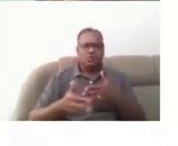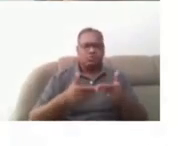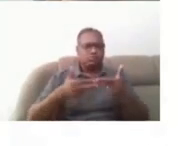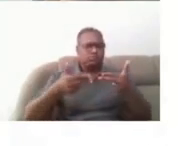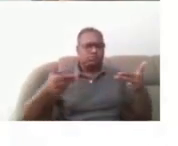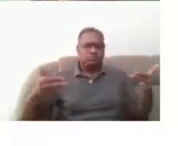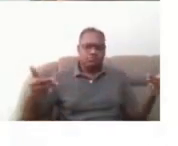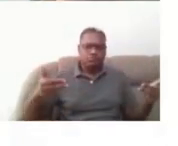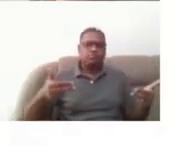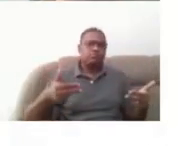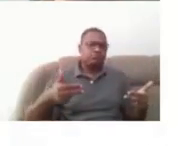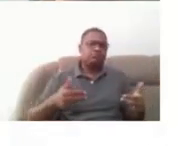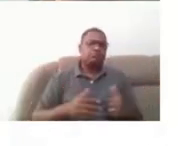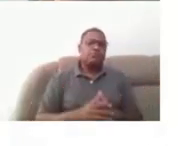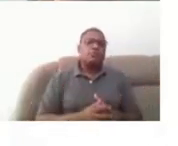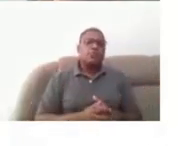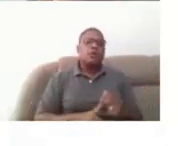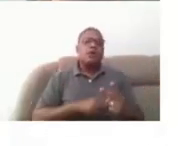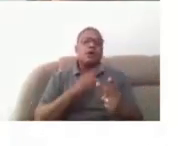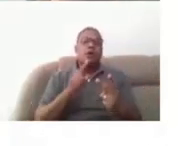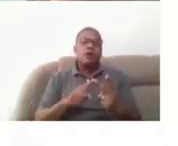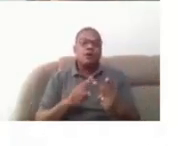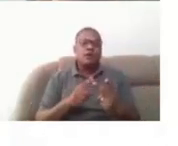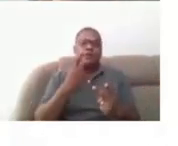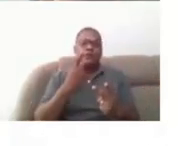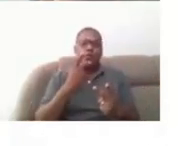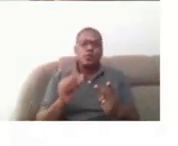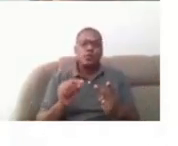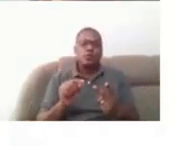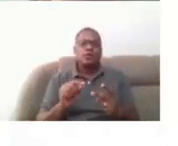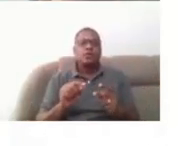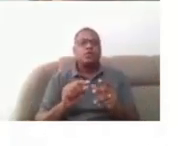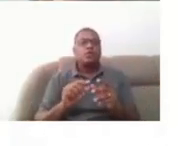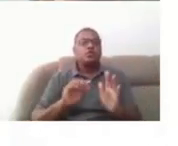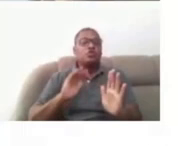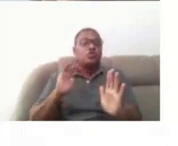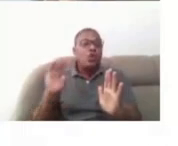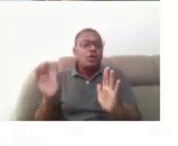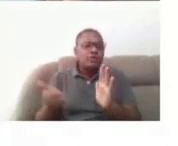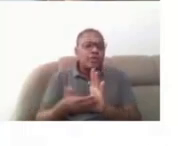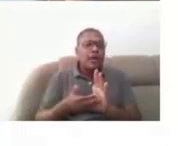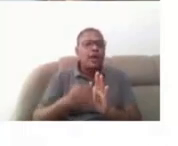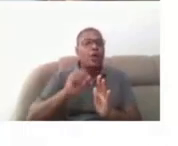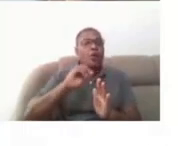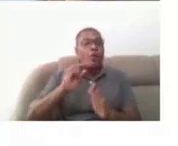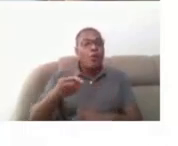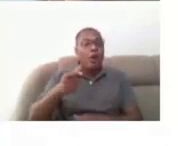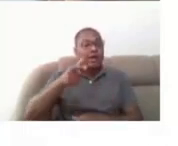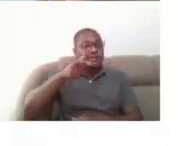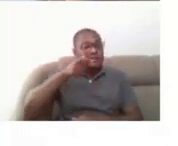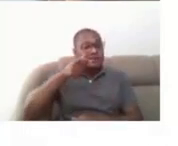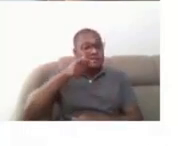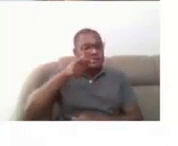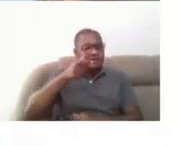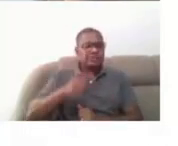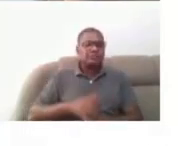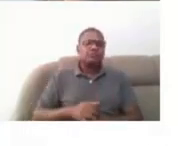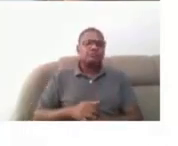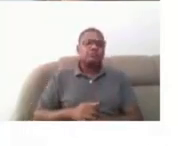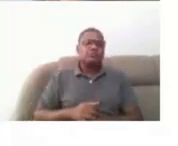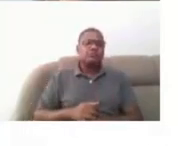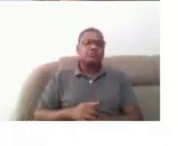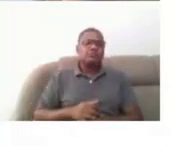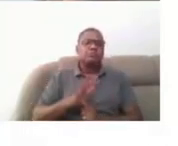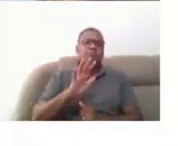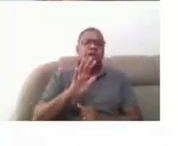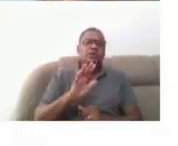Outro termo também que traz é total ou assistidas, né? Condição para utilização total